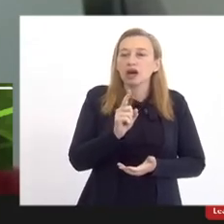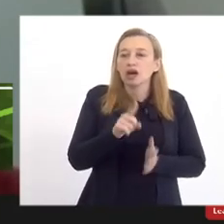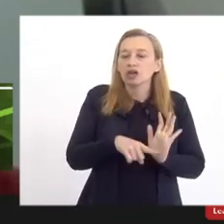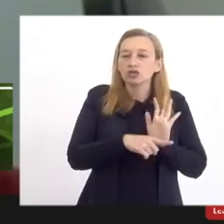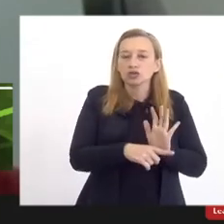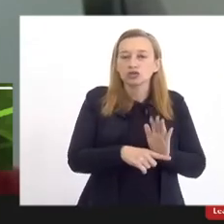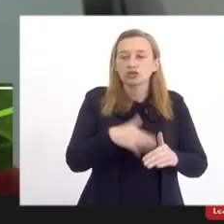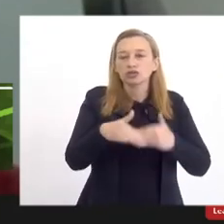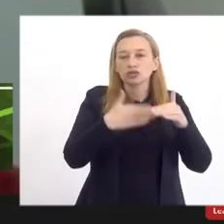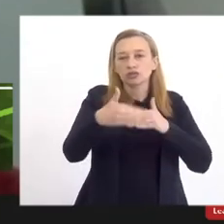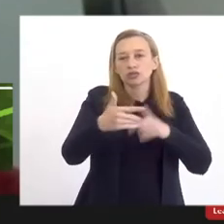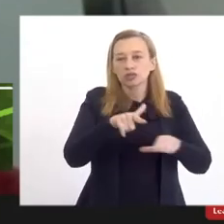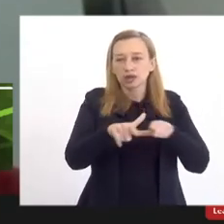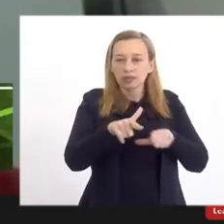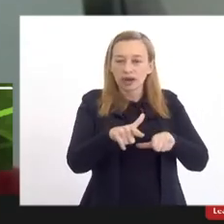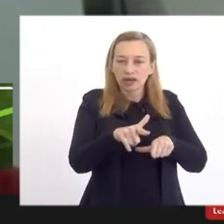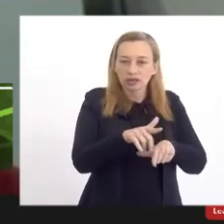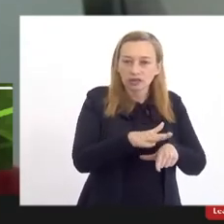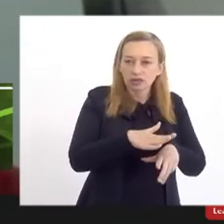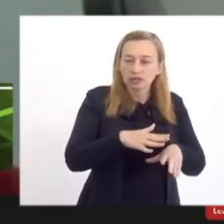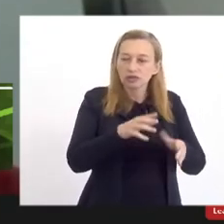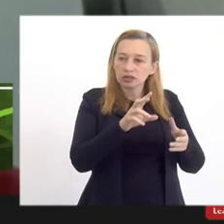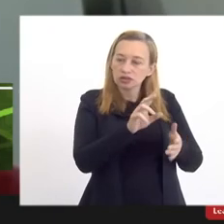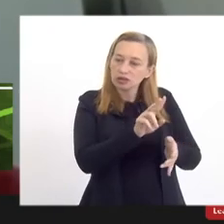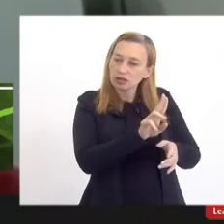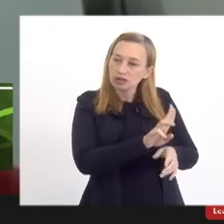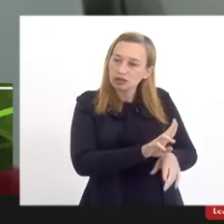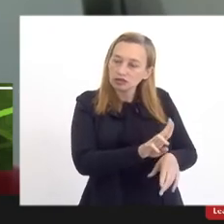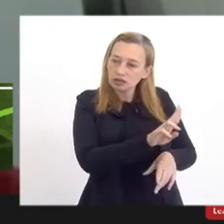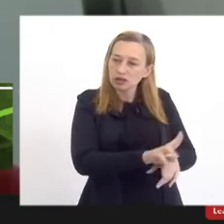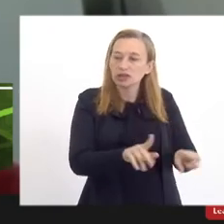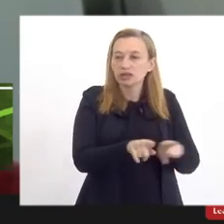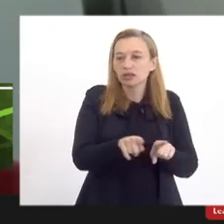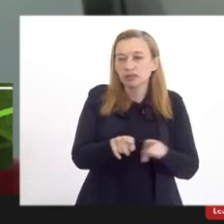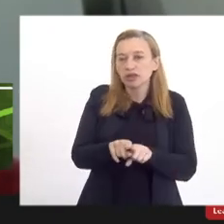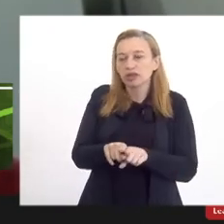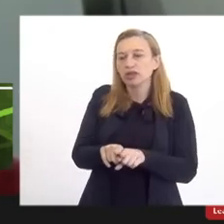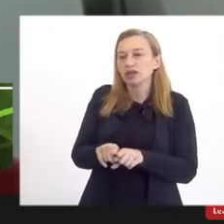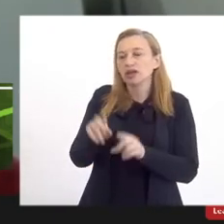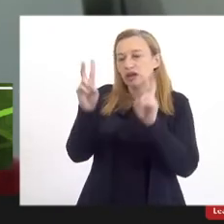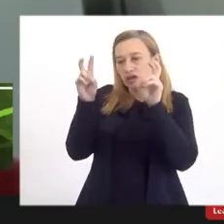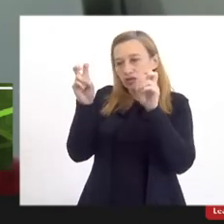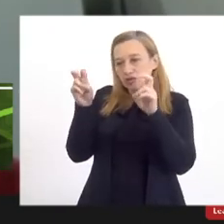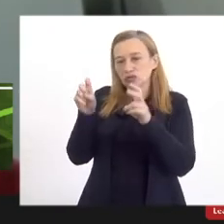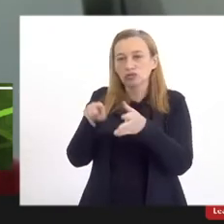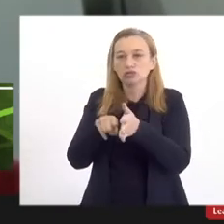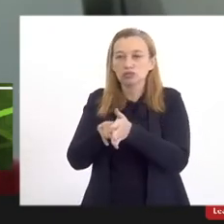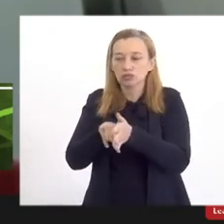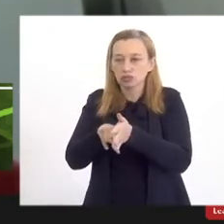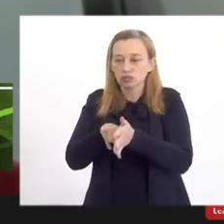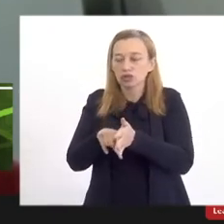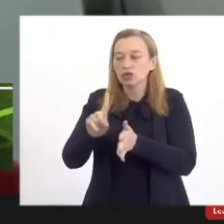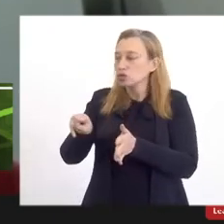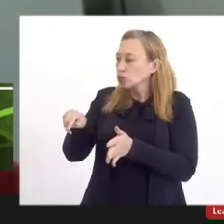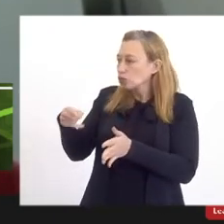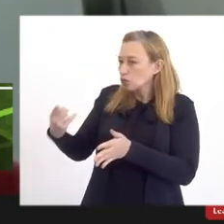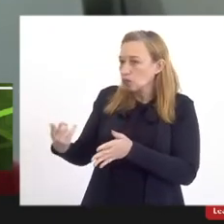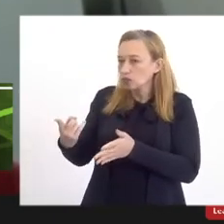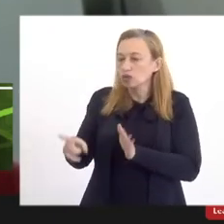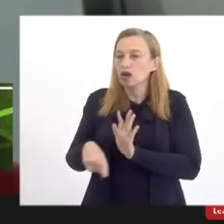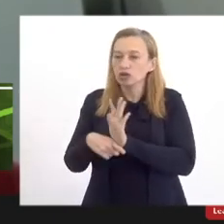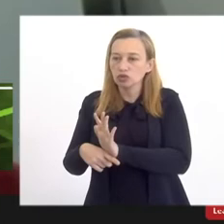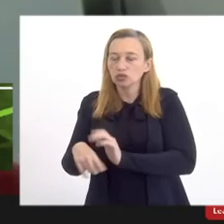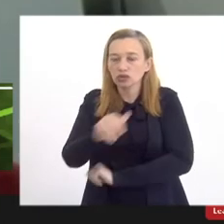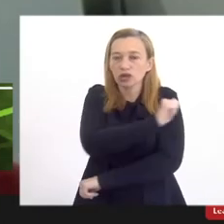de trabalhos de campo e para a participação de eventos científicos. Além de outras assistências estudantis